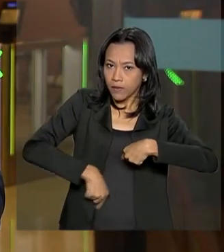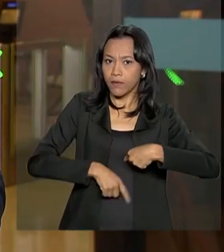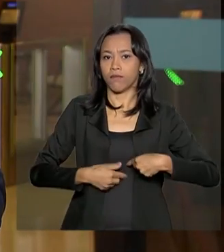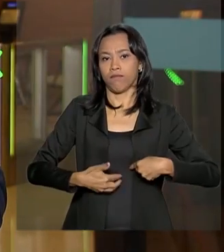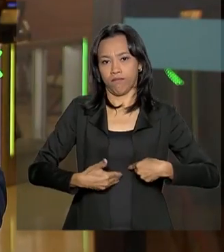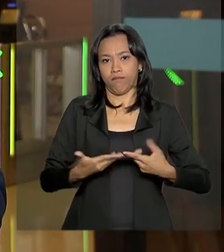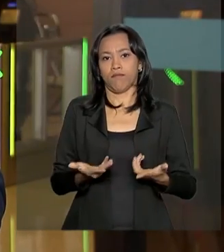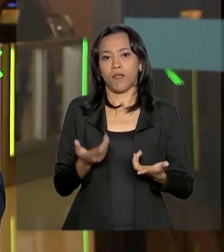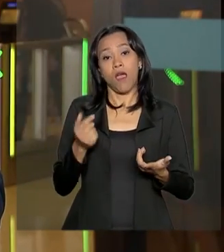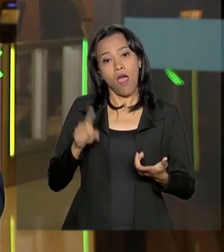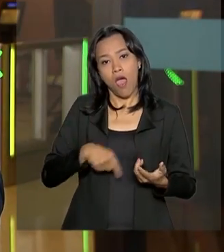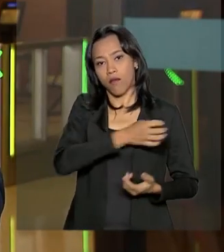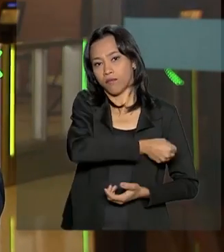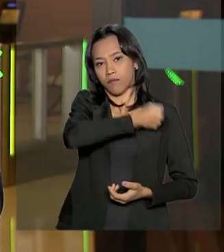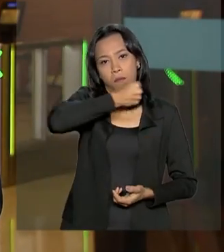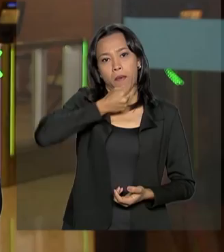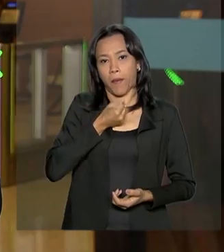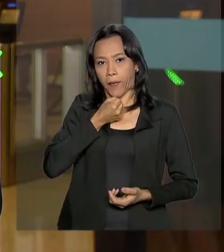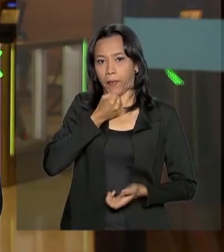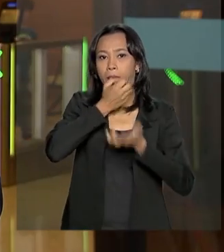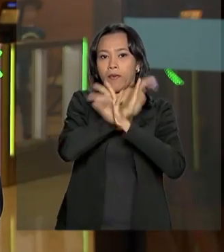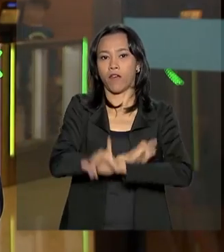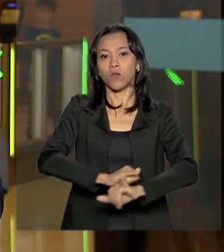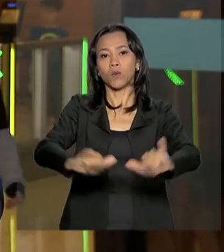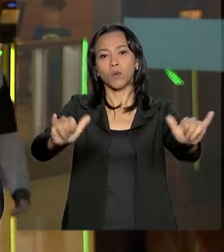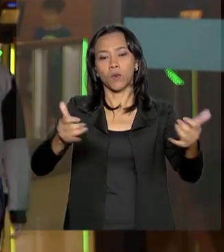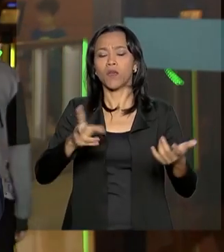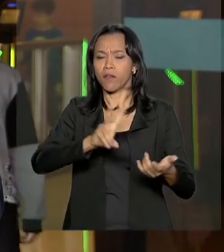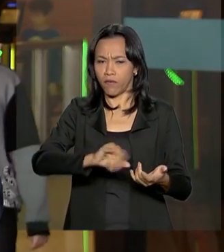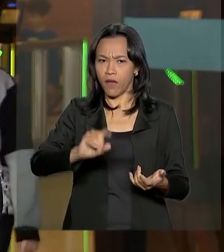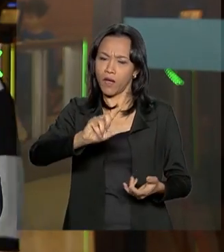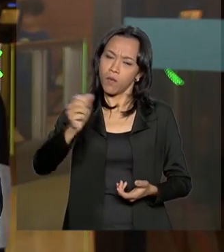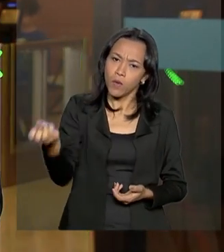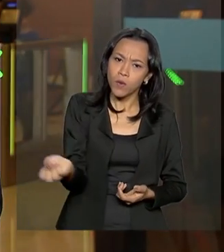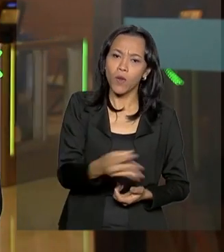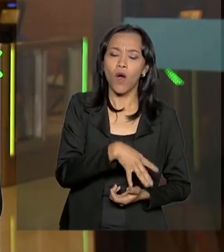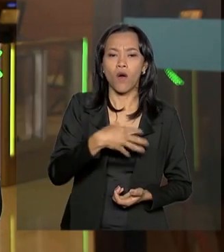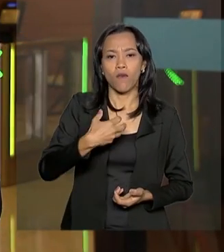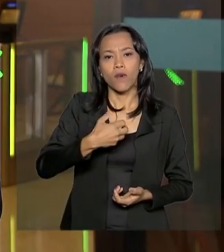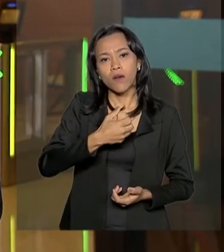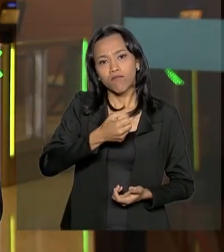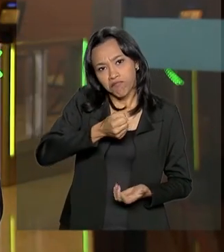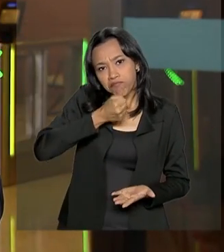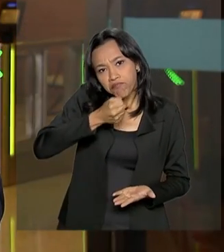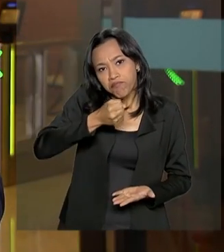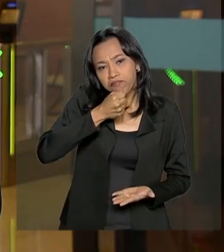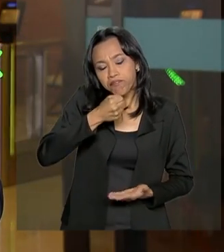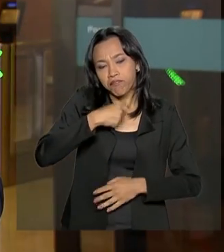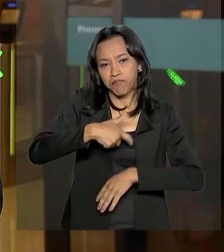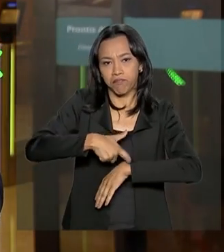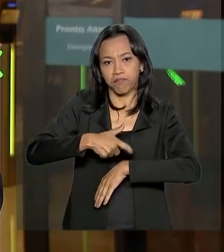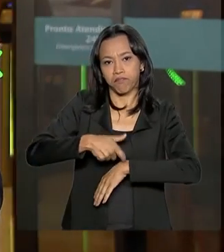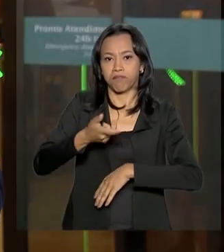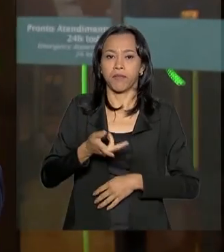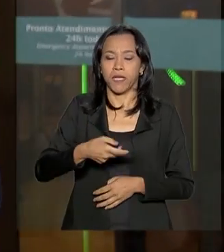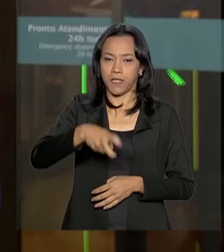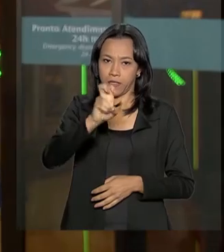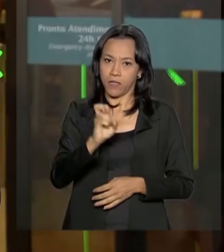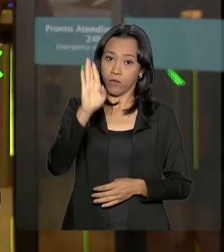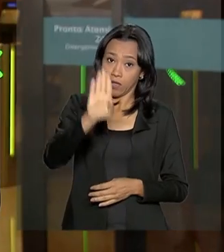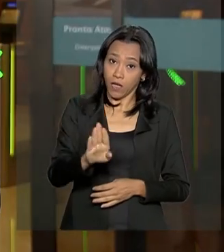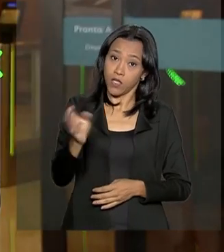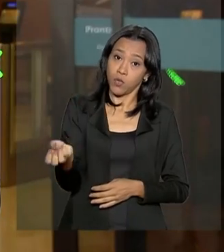pelo porta-voz da presidência da República, que deve dar uma nova entrevista coletiva hoje, por volta de 17 horas, e divulgar também